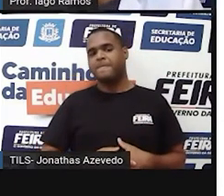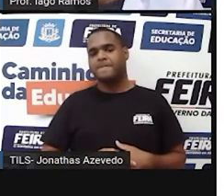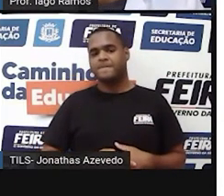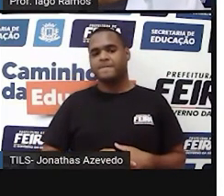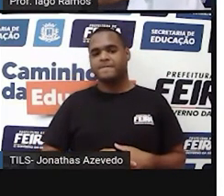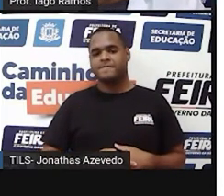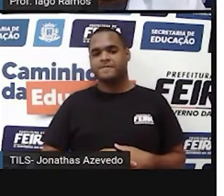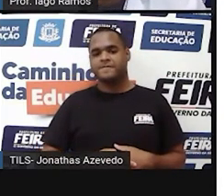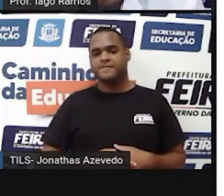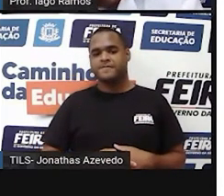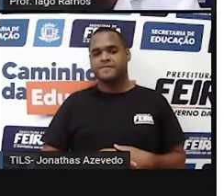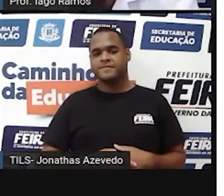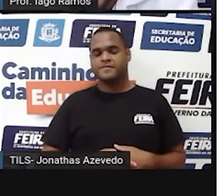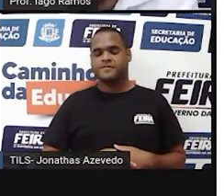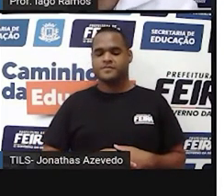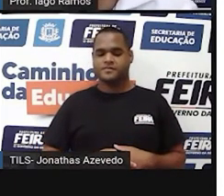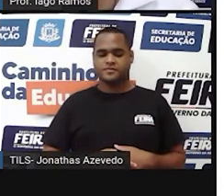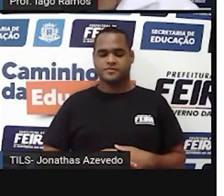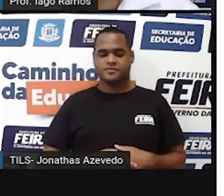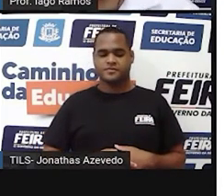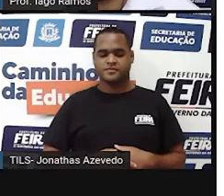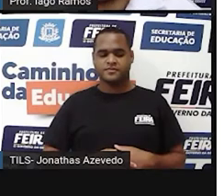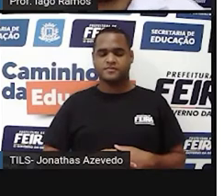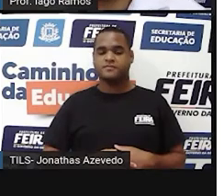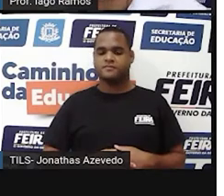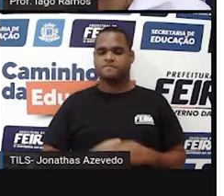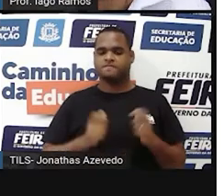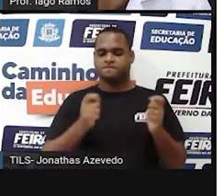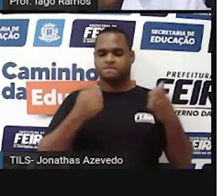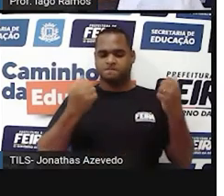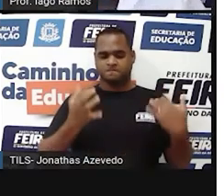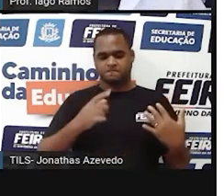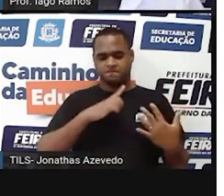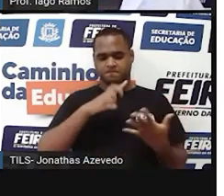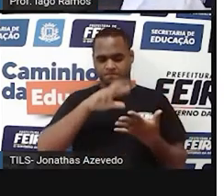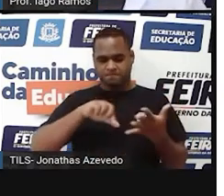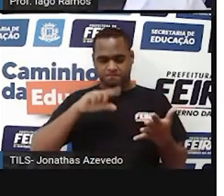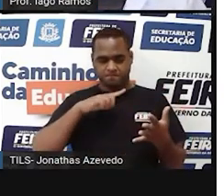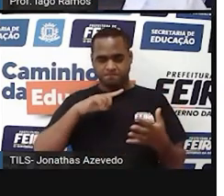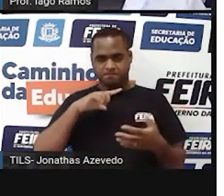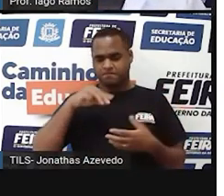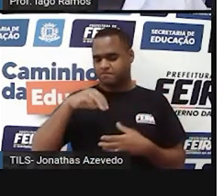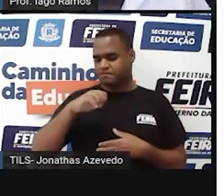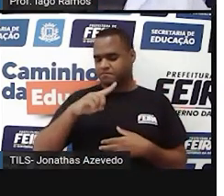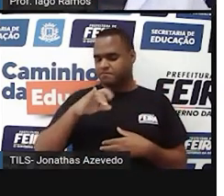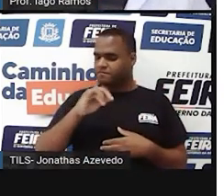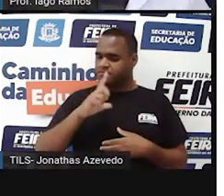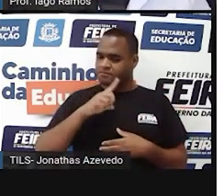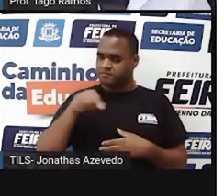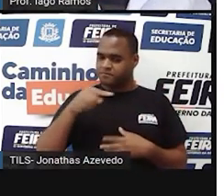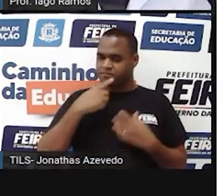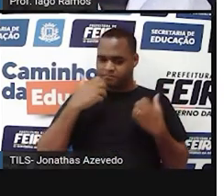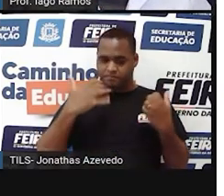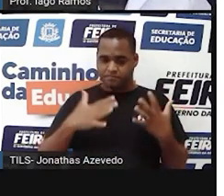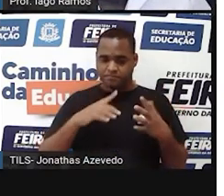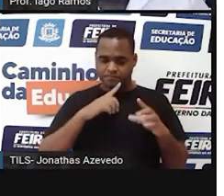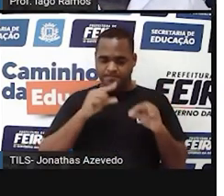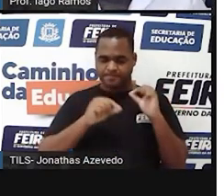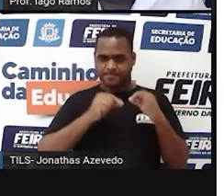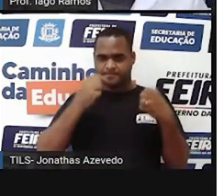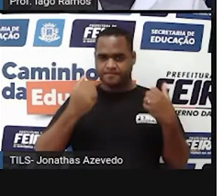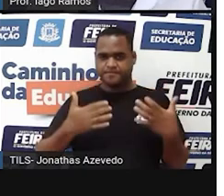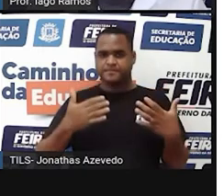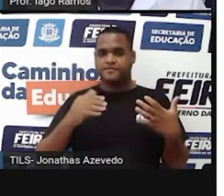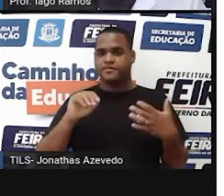Bom, beleza. Passado todo esse papo de medida, a gente vai falar agora dessa medida